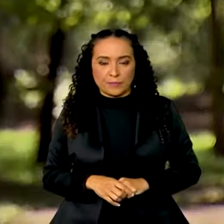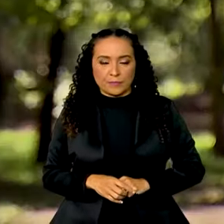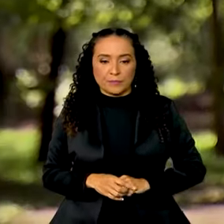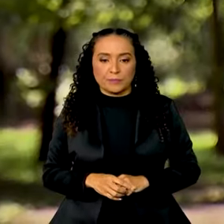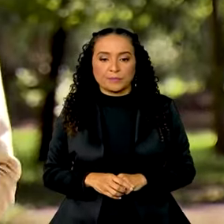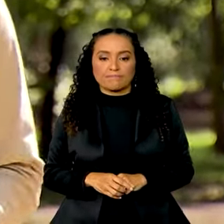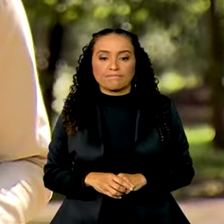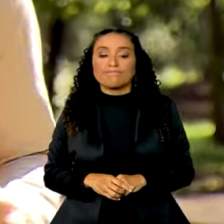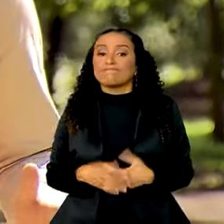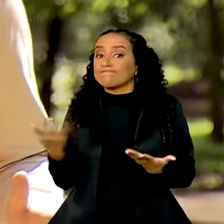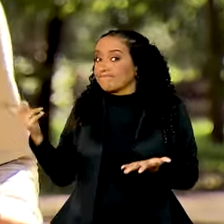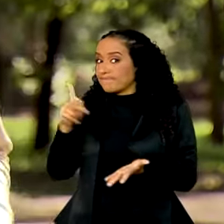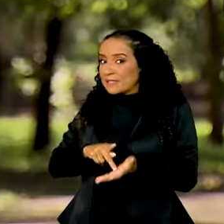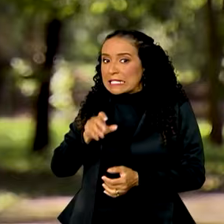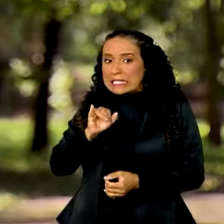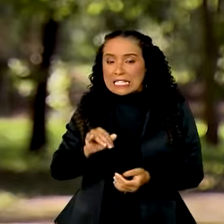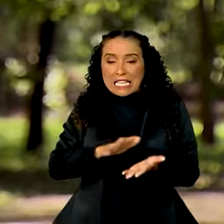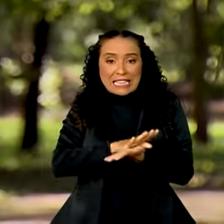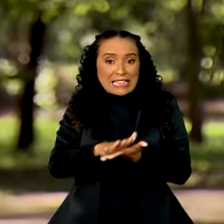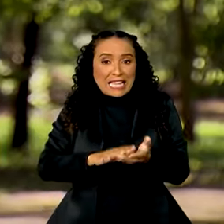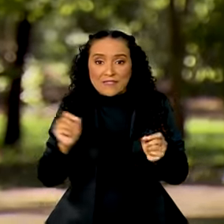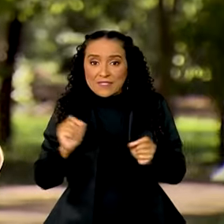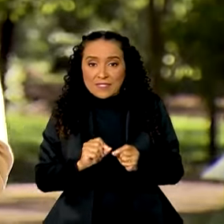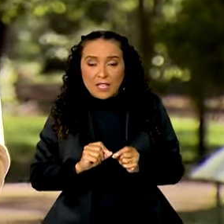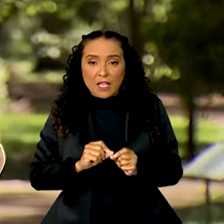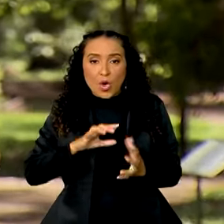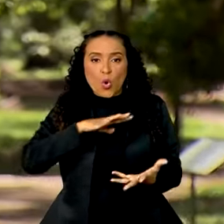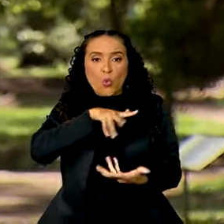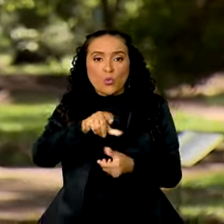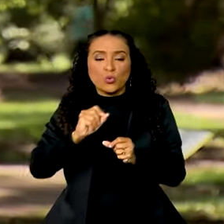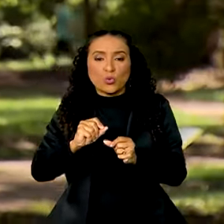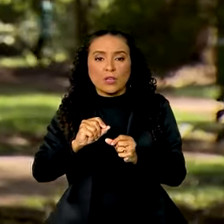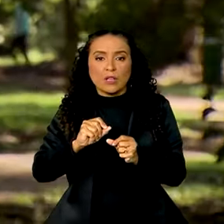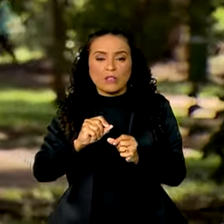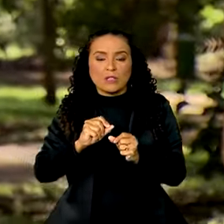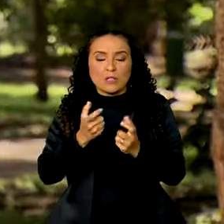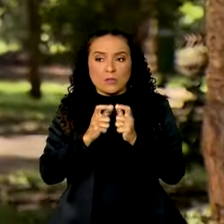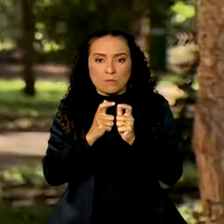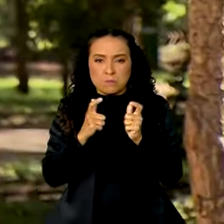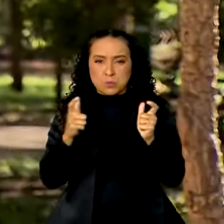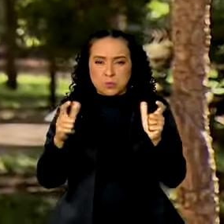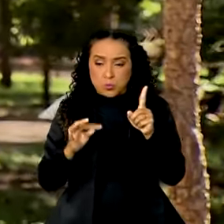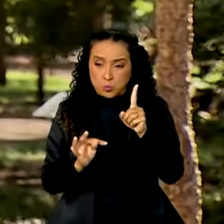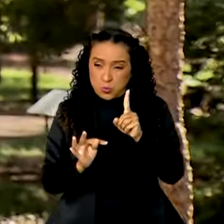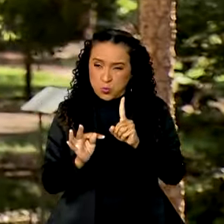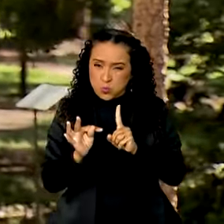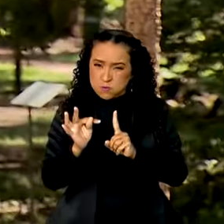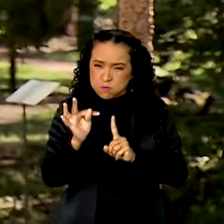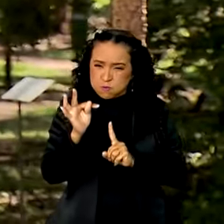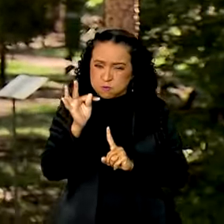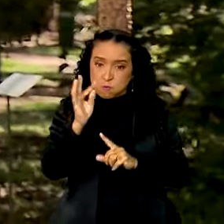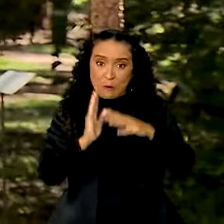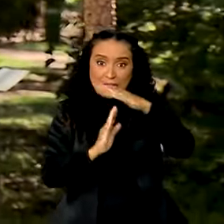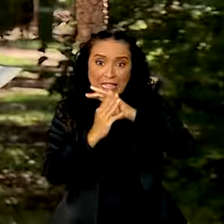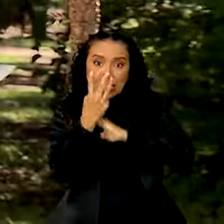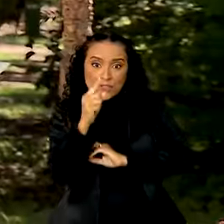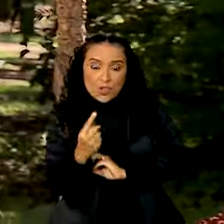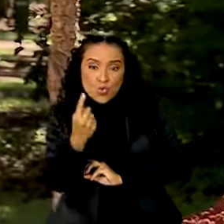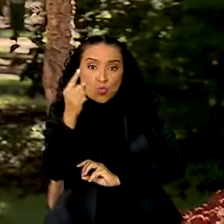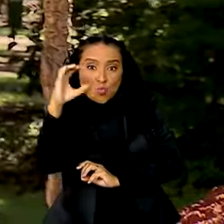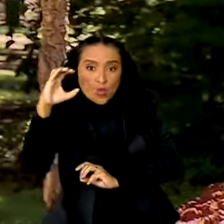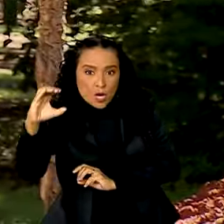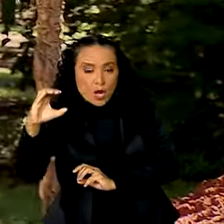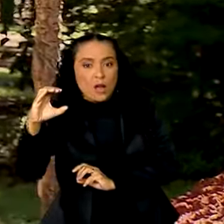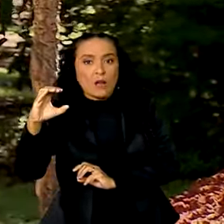É isso mesmo, se nada for feito, o mundo caminha para o aumento catastrófico da temperatura de até 3,1